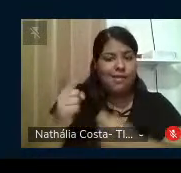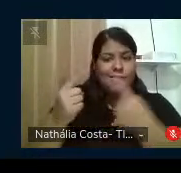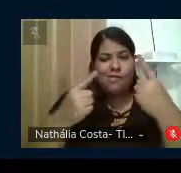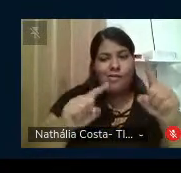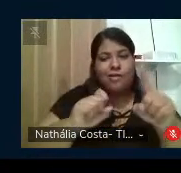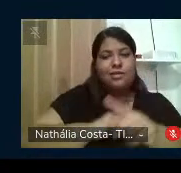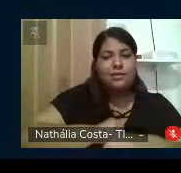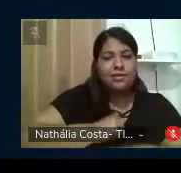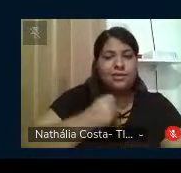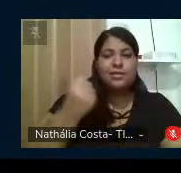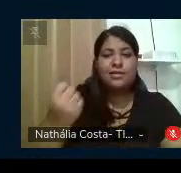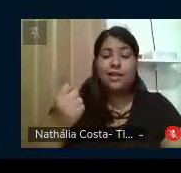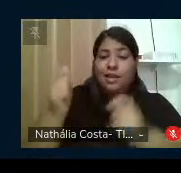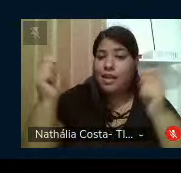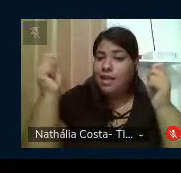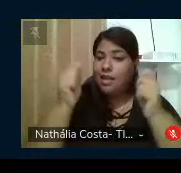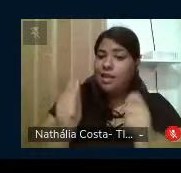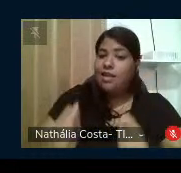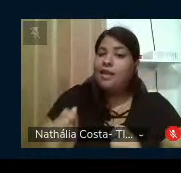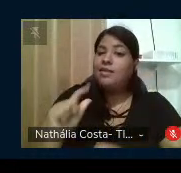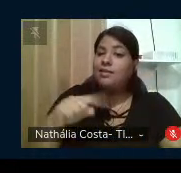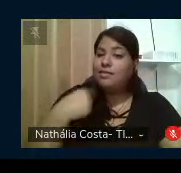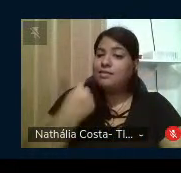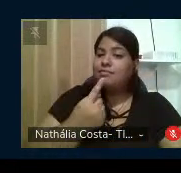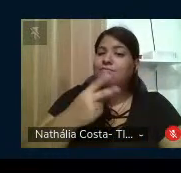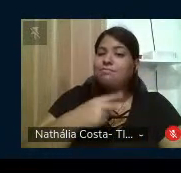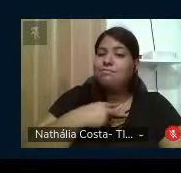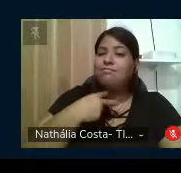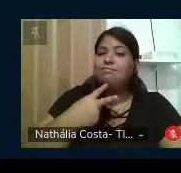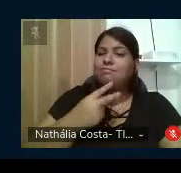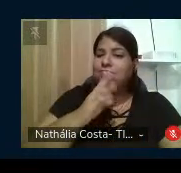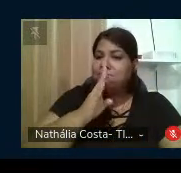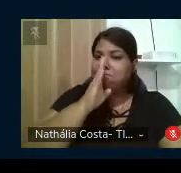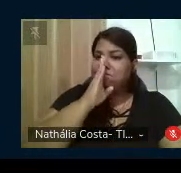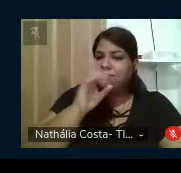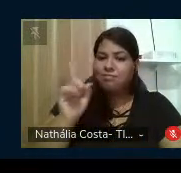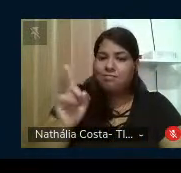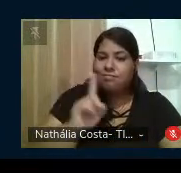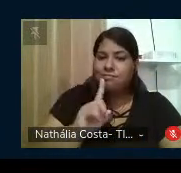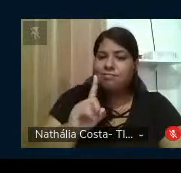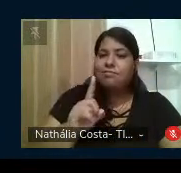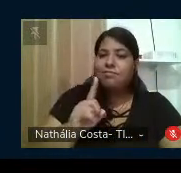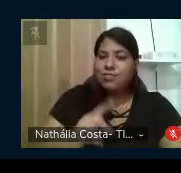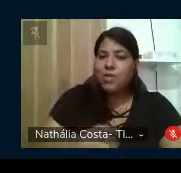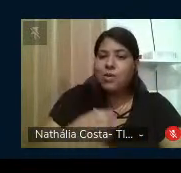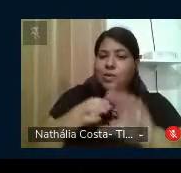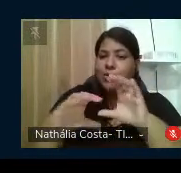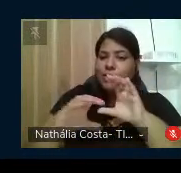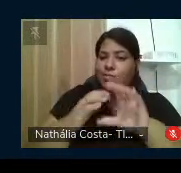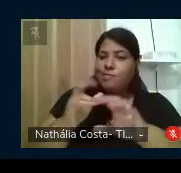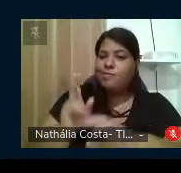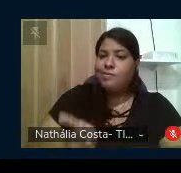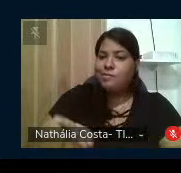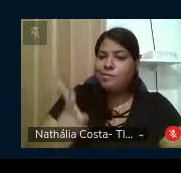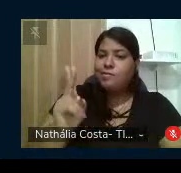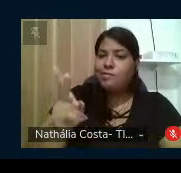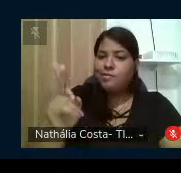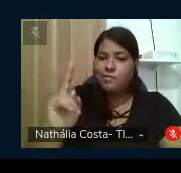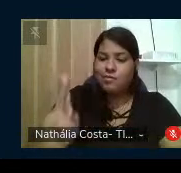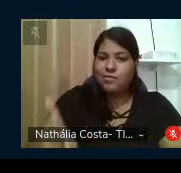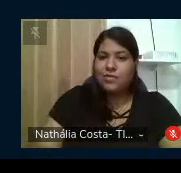se parte Contra o olho da ar Nossa voz não vão calar